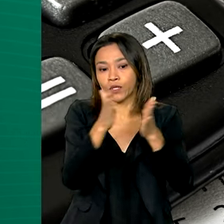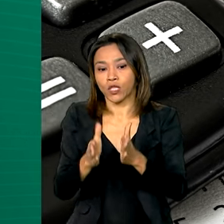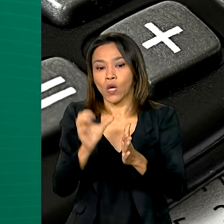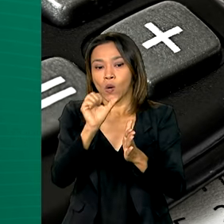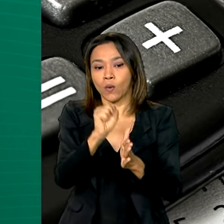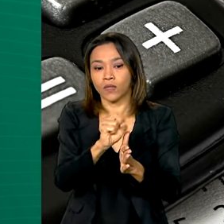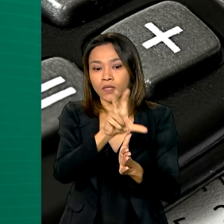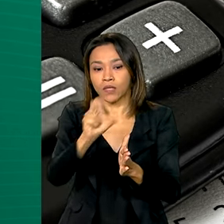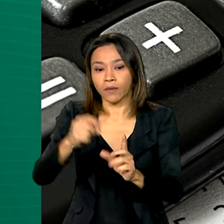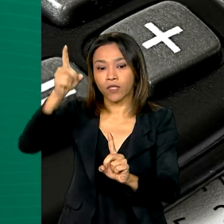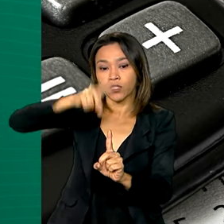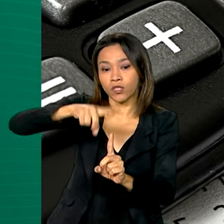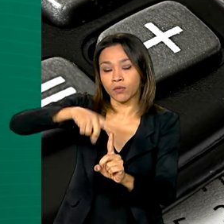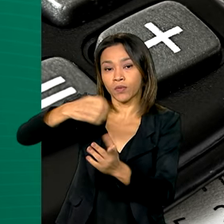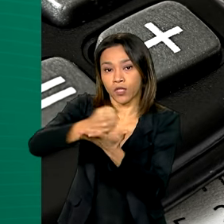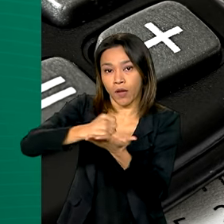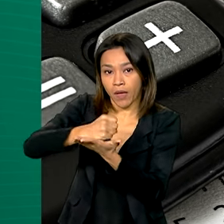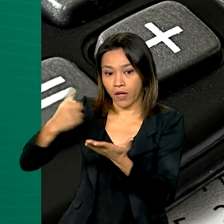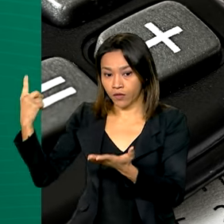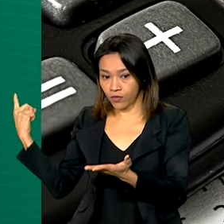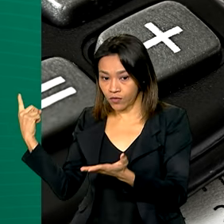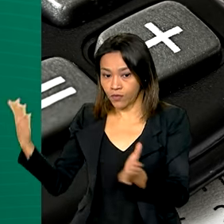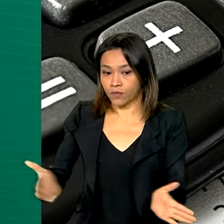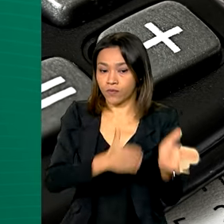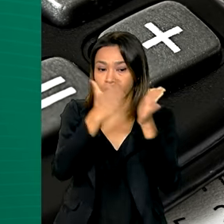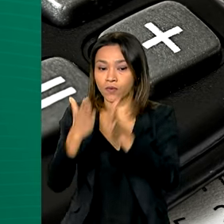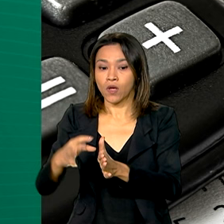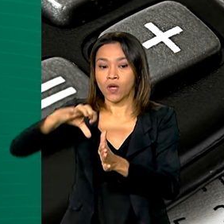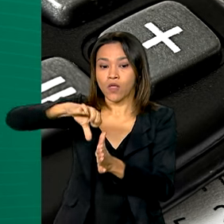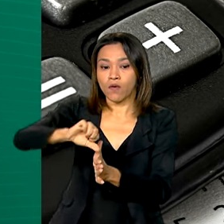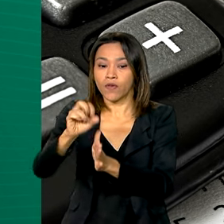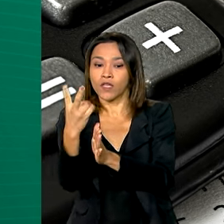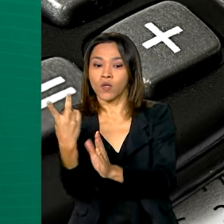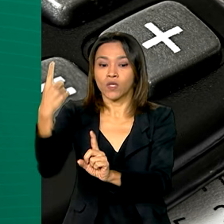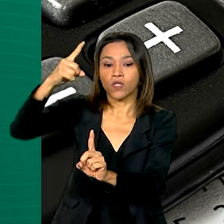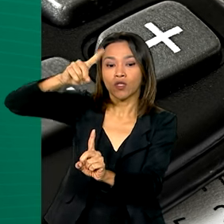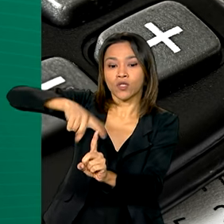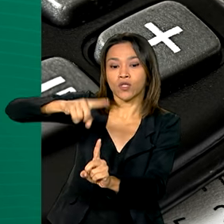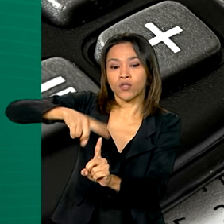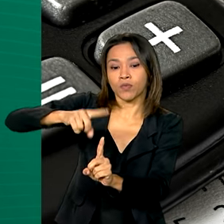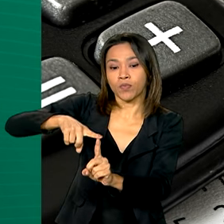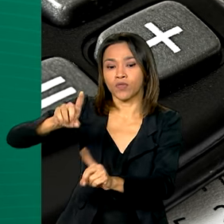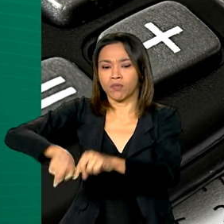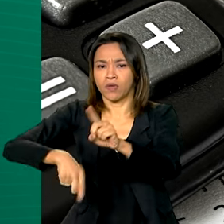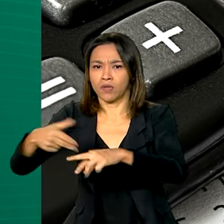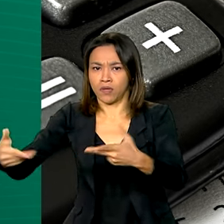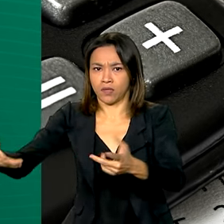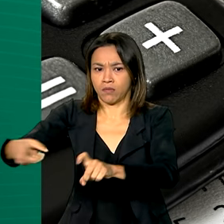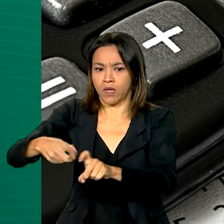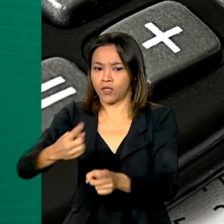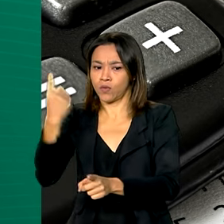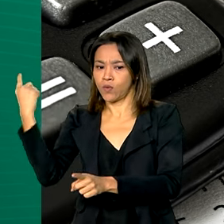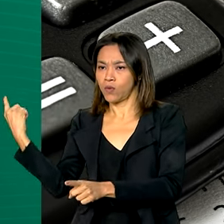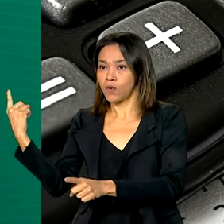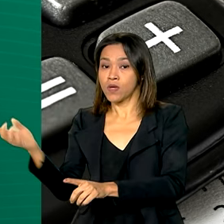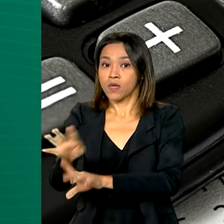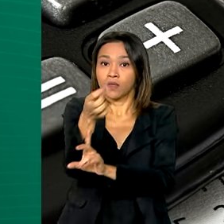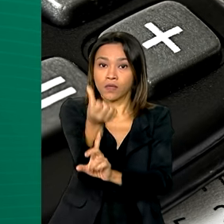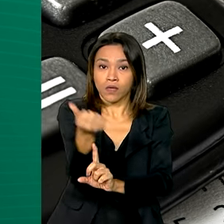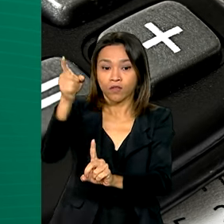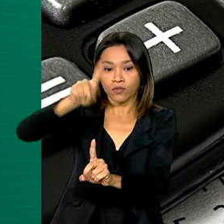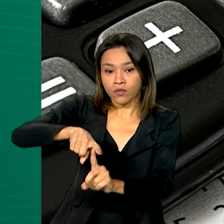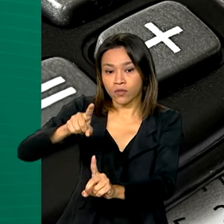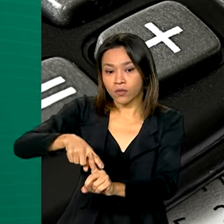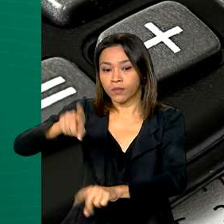tipos de medicamentos, 92 tipos de dispositivos médicos, 6 tipos de produtos